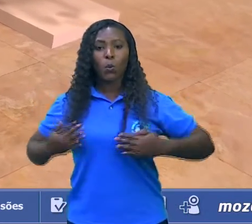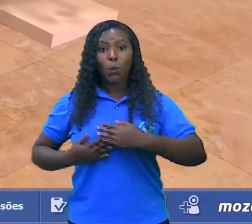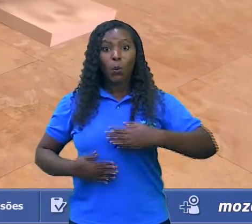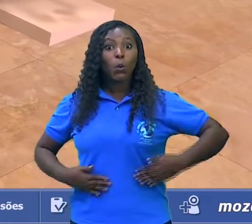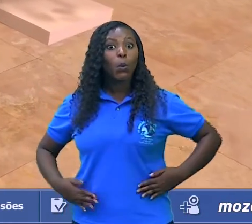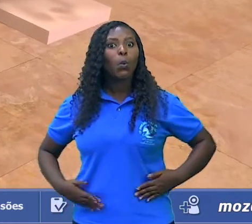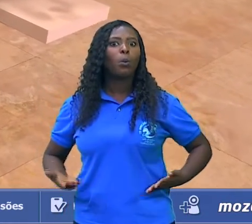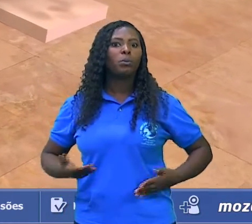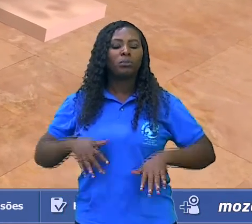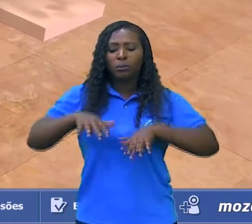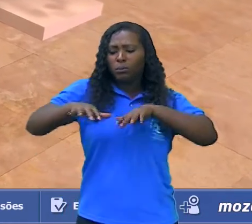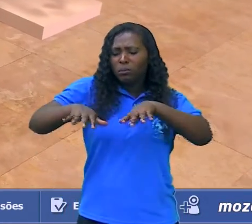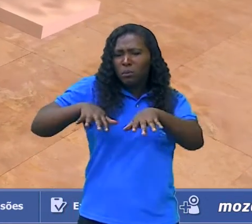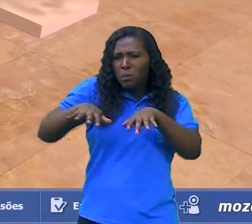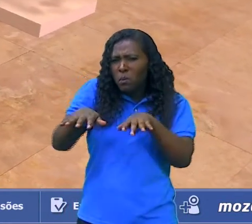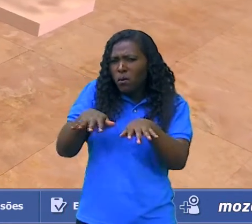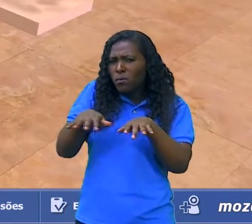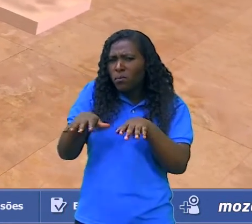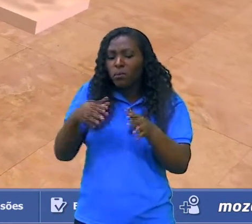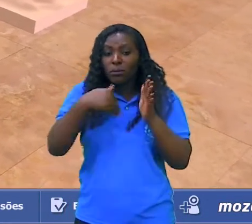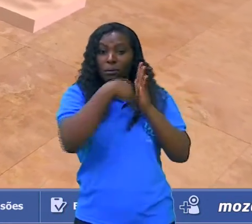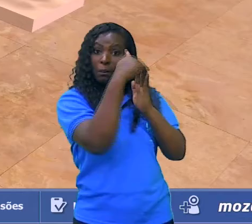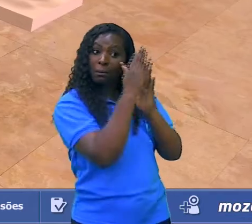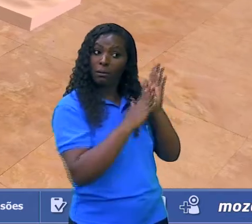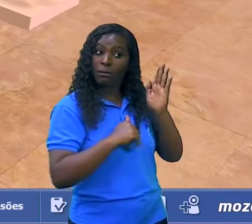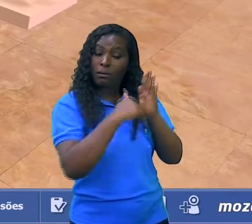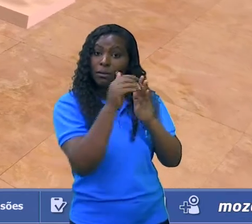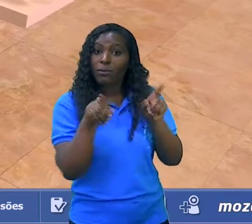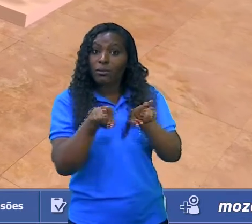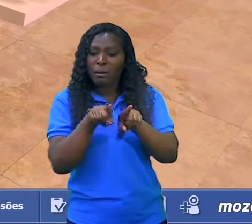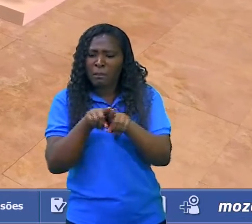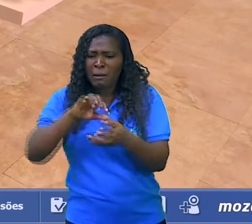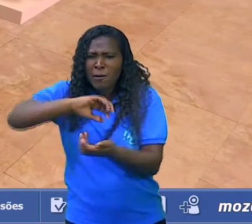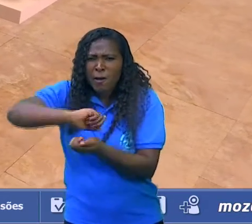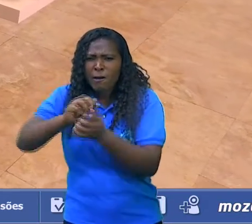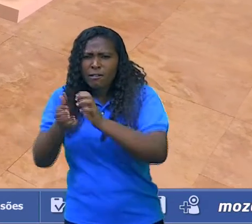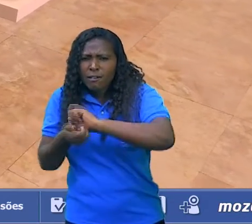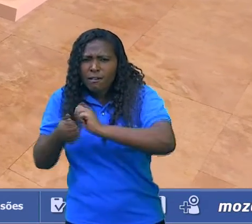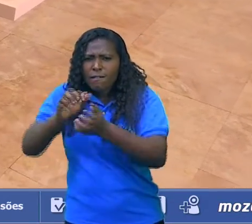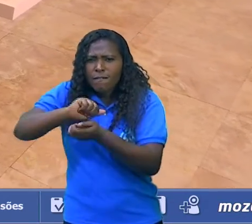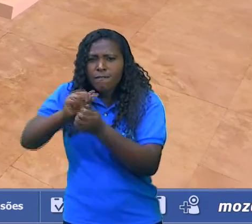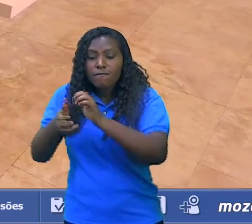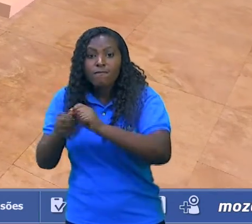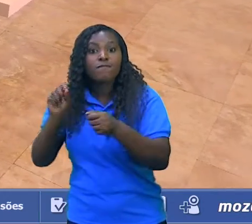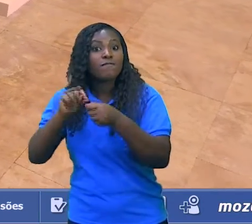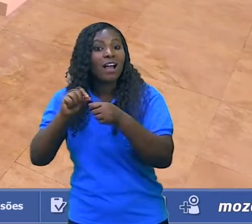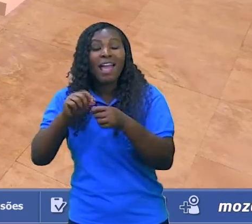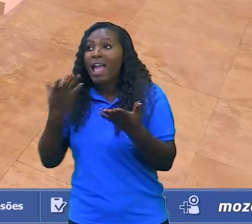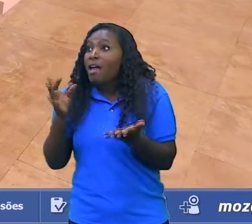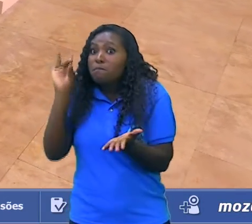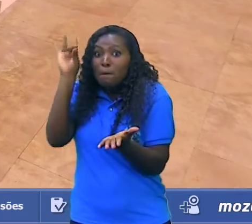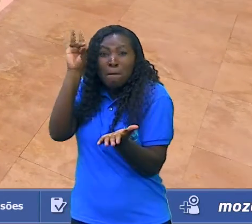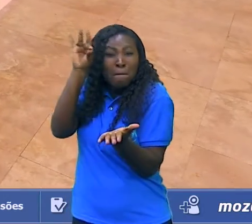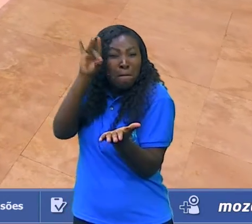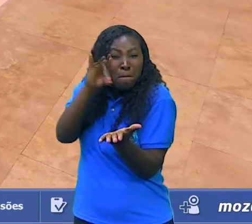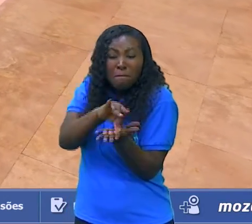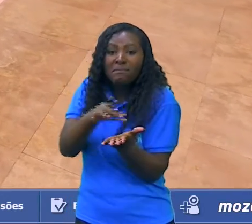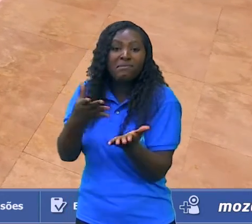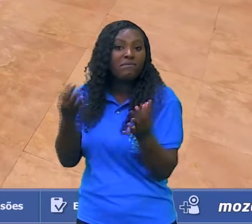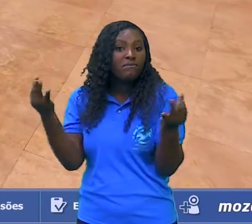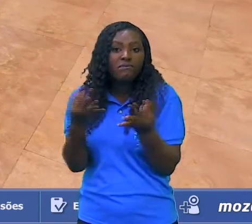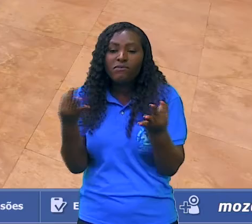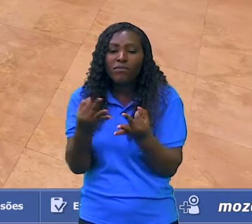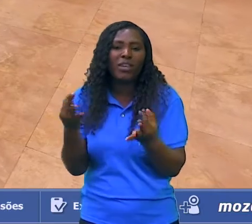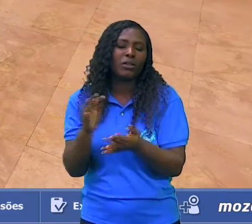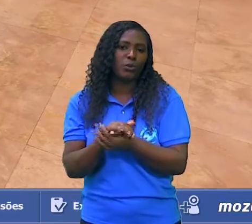eles pintavam e também escupiam é fielmente o movimento da musculatura